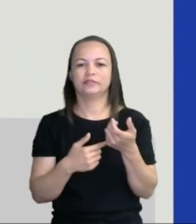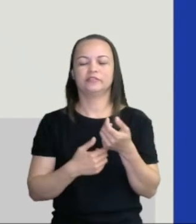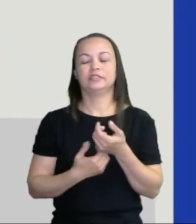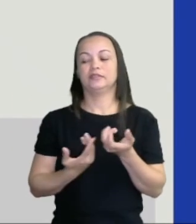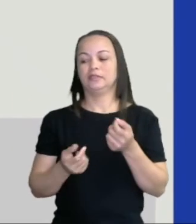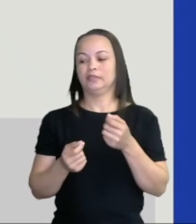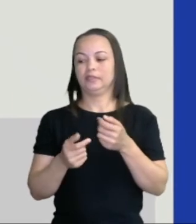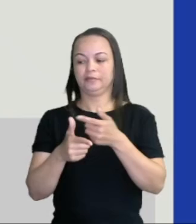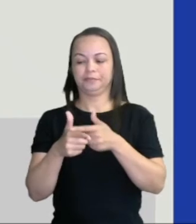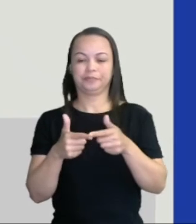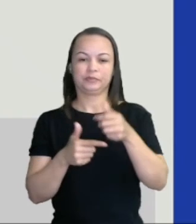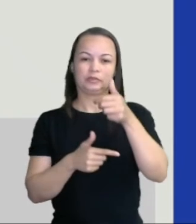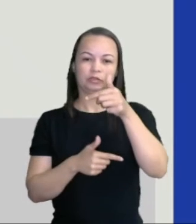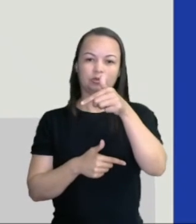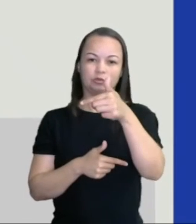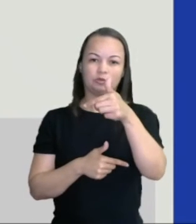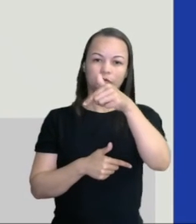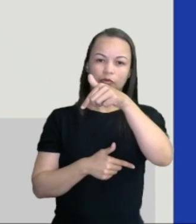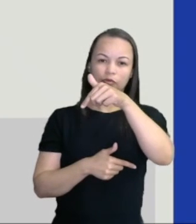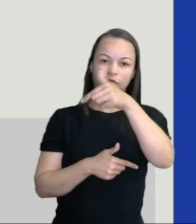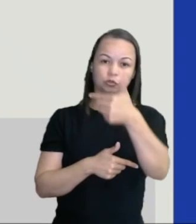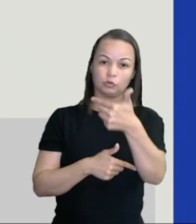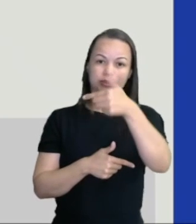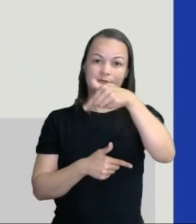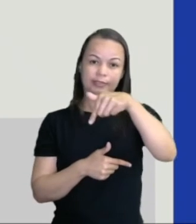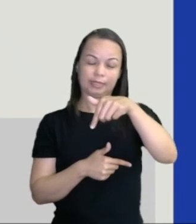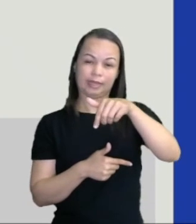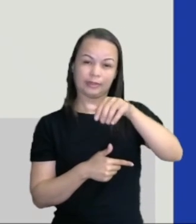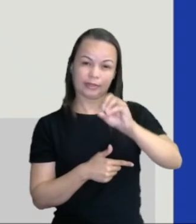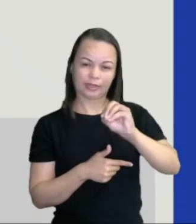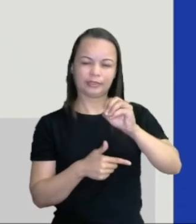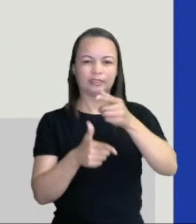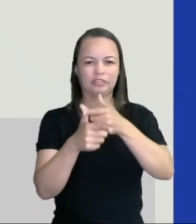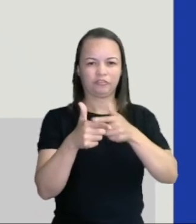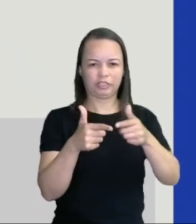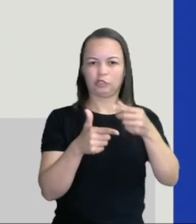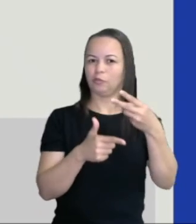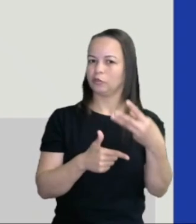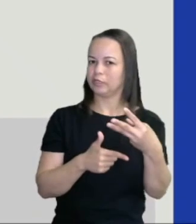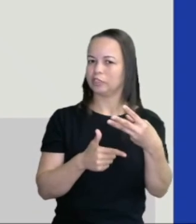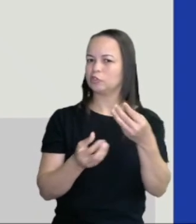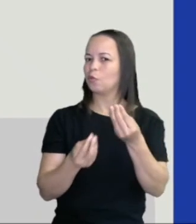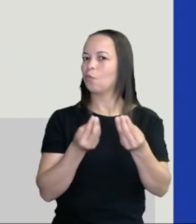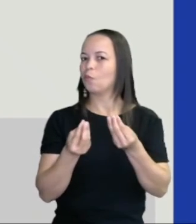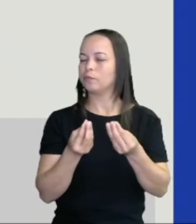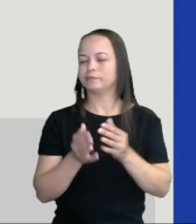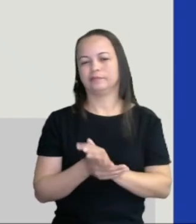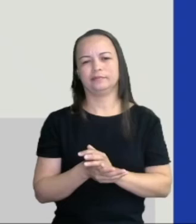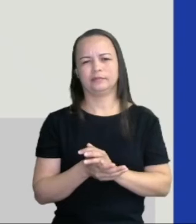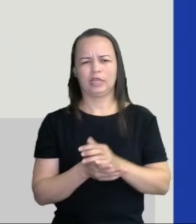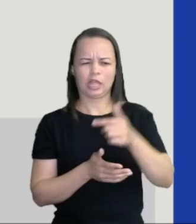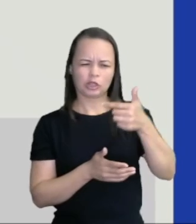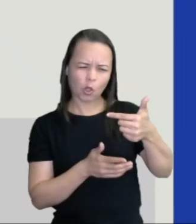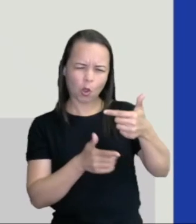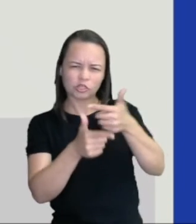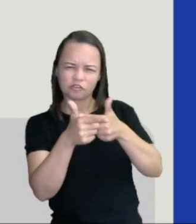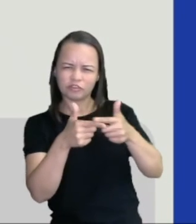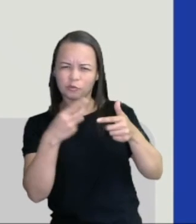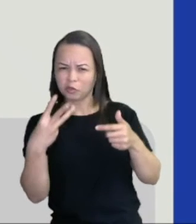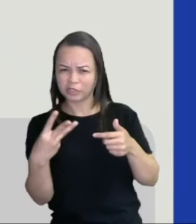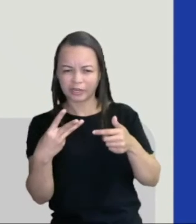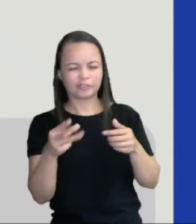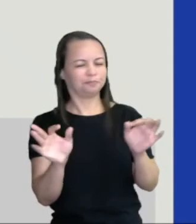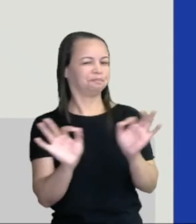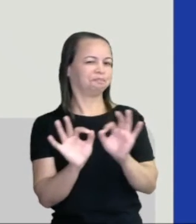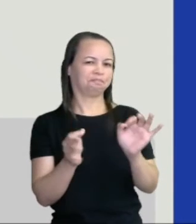270 dividido por 3. Opa, professora! 2 dividido por 3? Não, não, não. Não pego 2